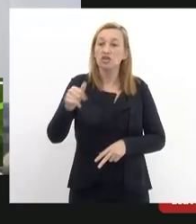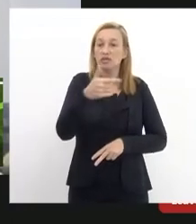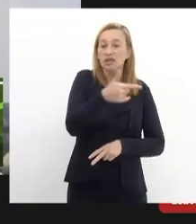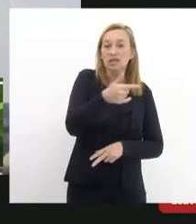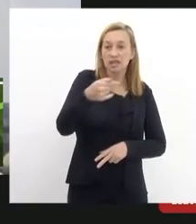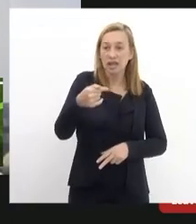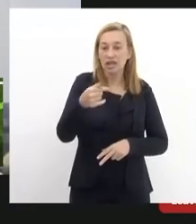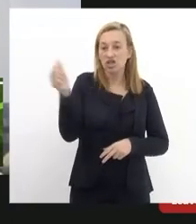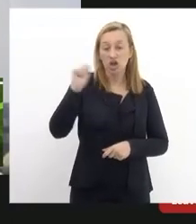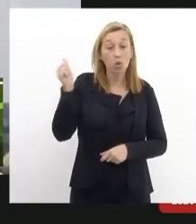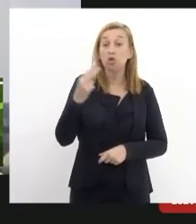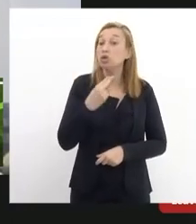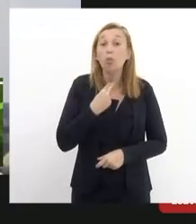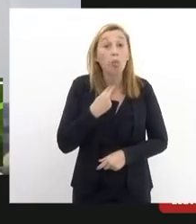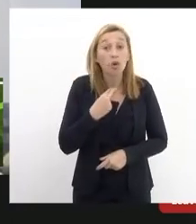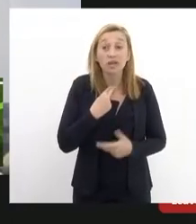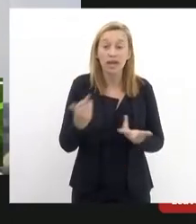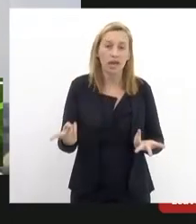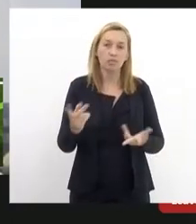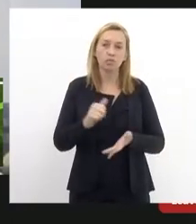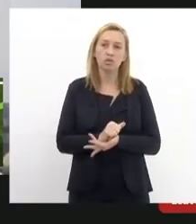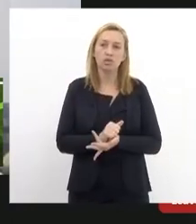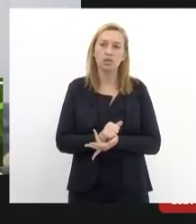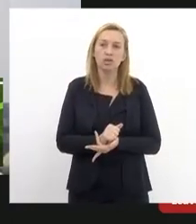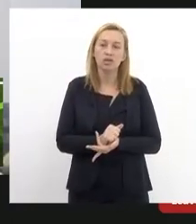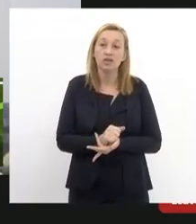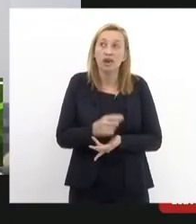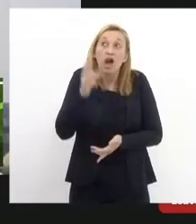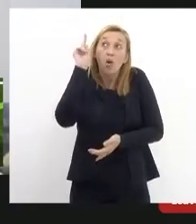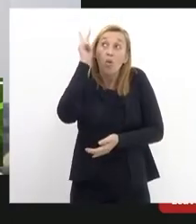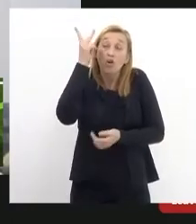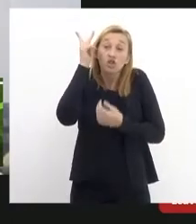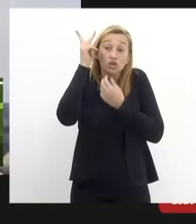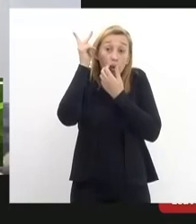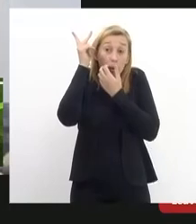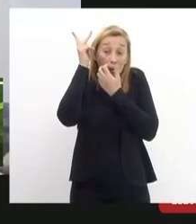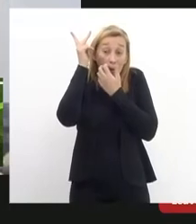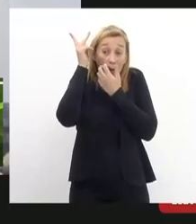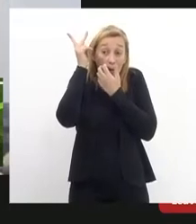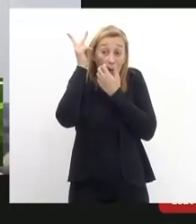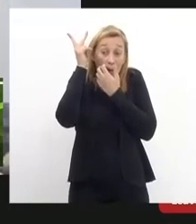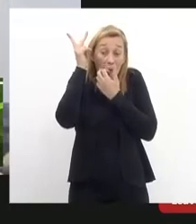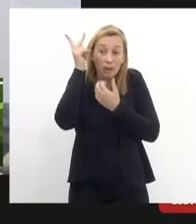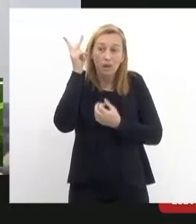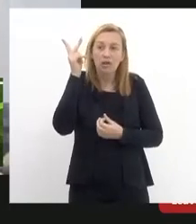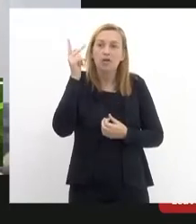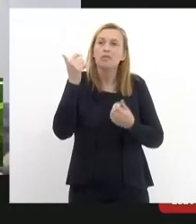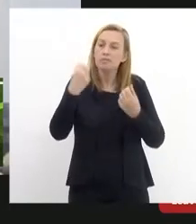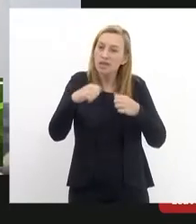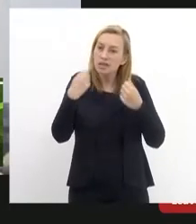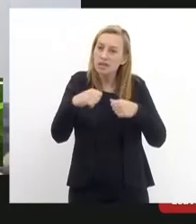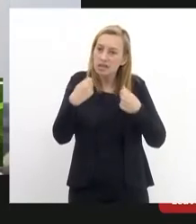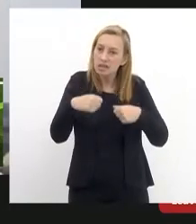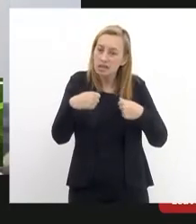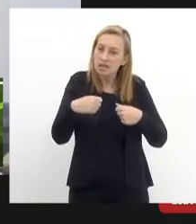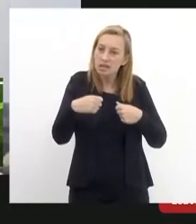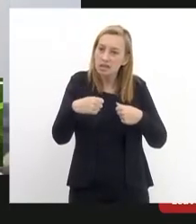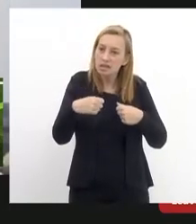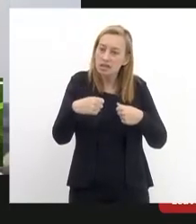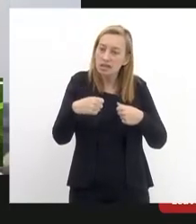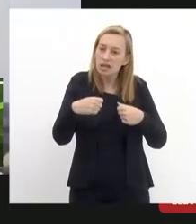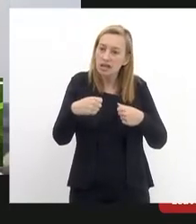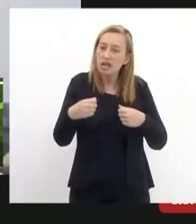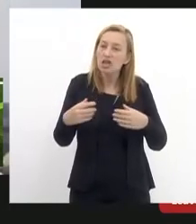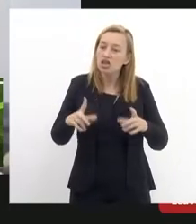nós não podemos ficar com esta com esta história apenas nós é preciso ocupar as casas legislativas para